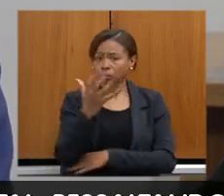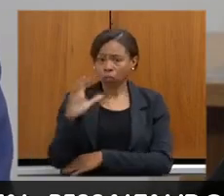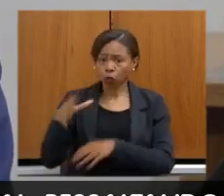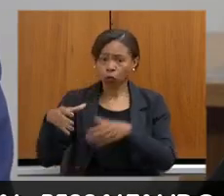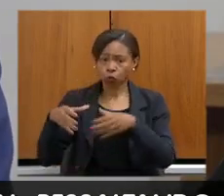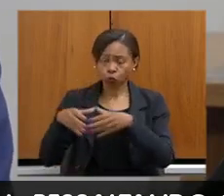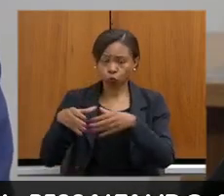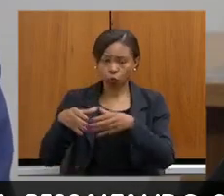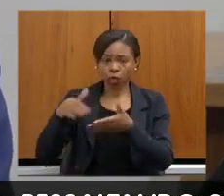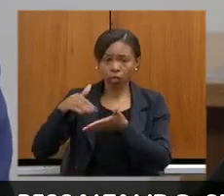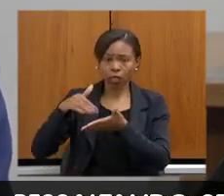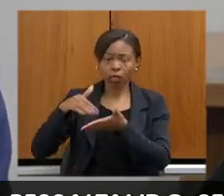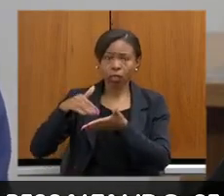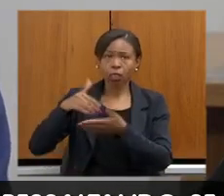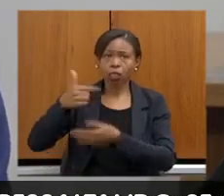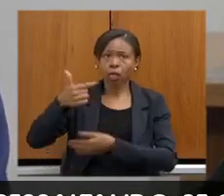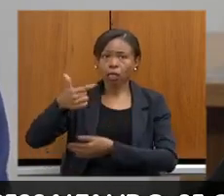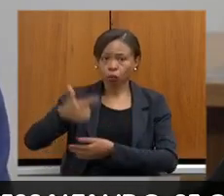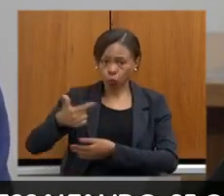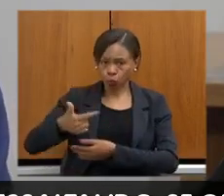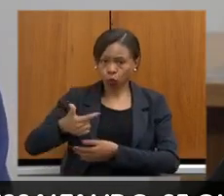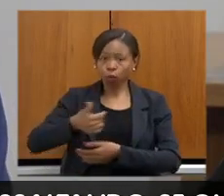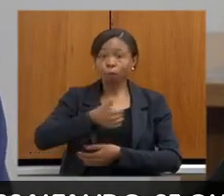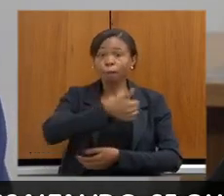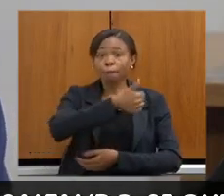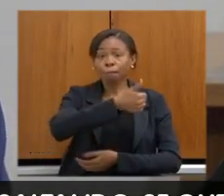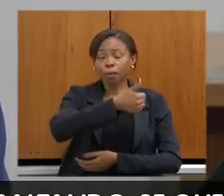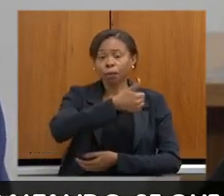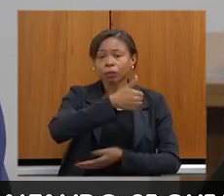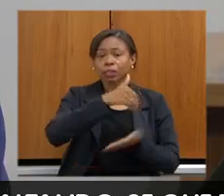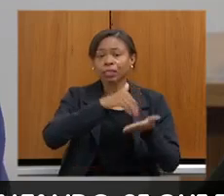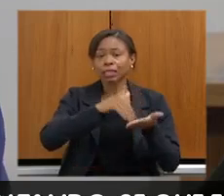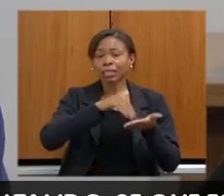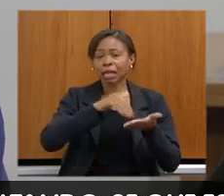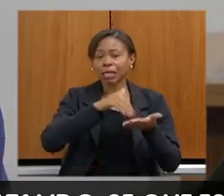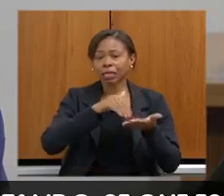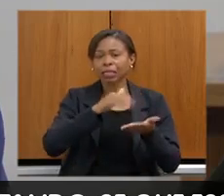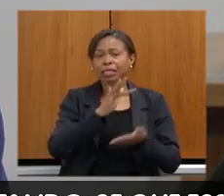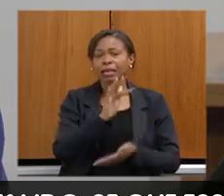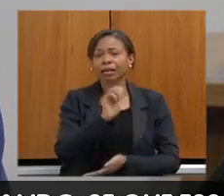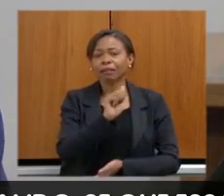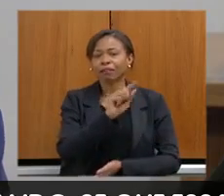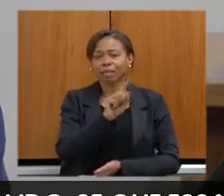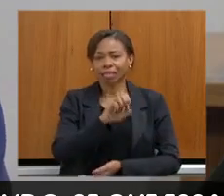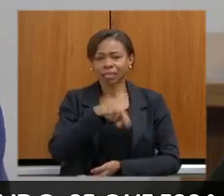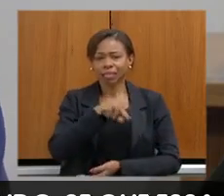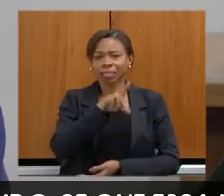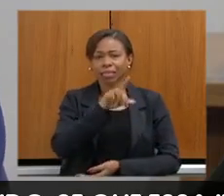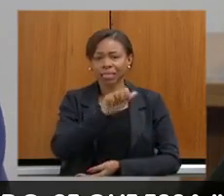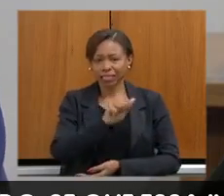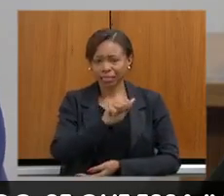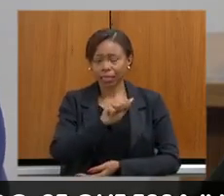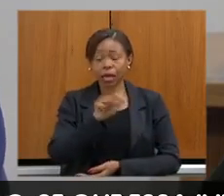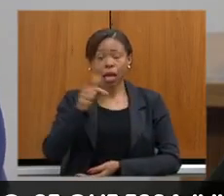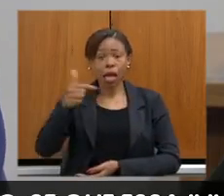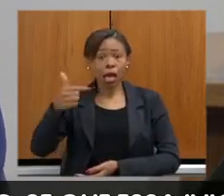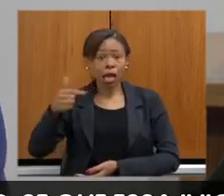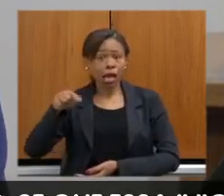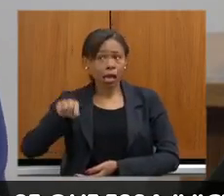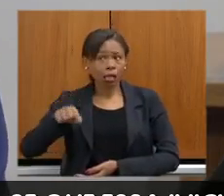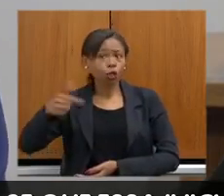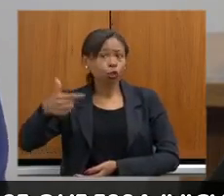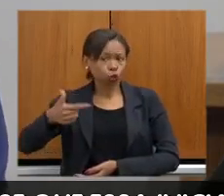depois da Secretaria da Fazenda que gera mais receita, nós temos que